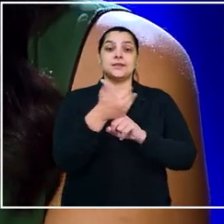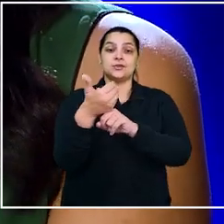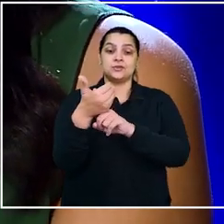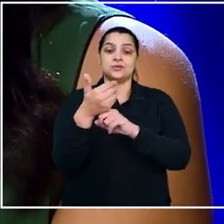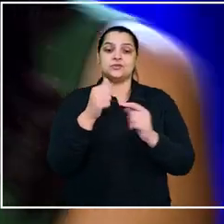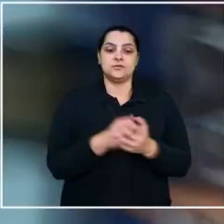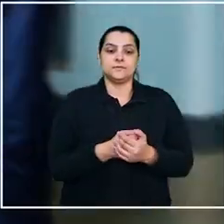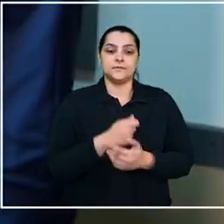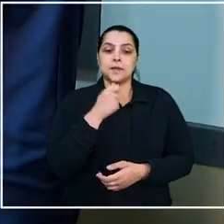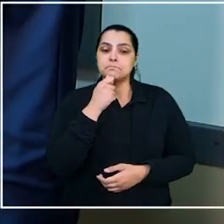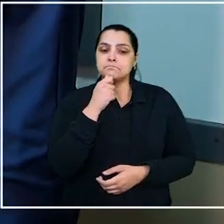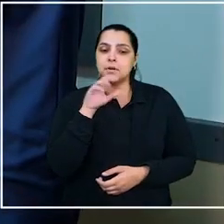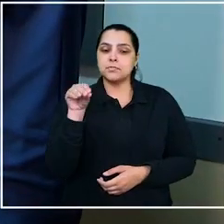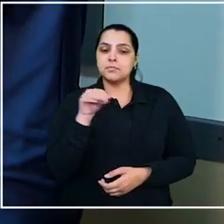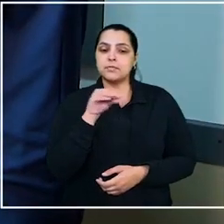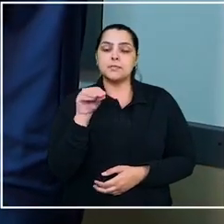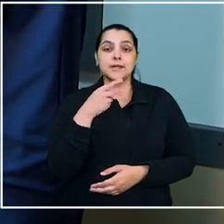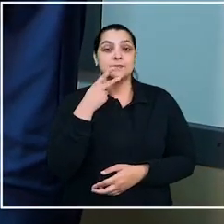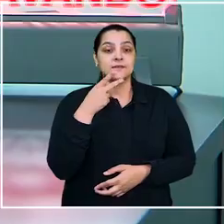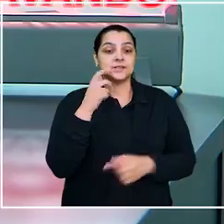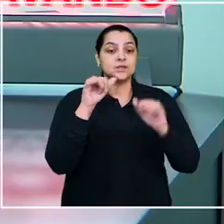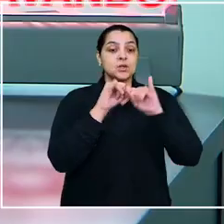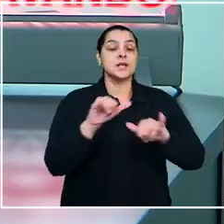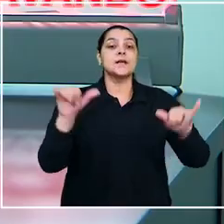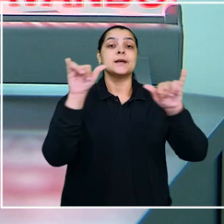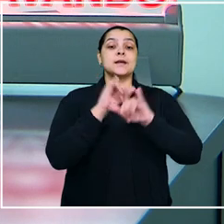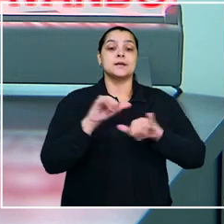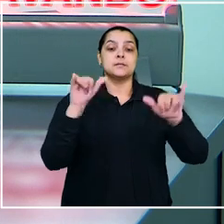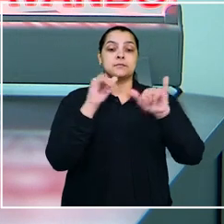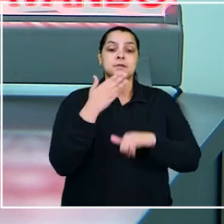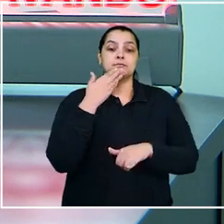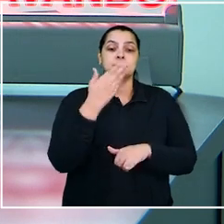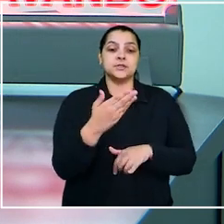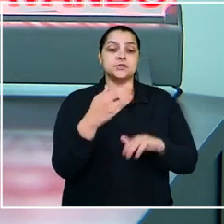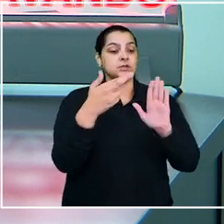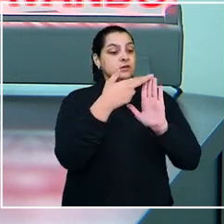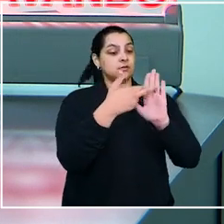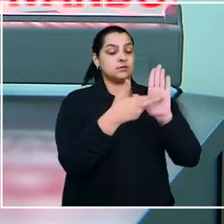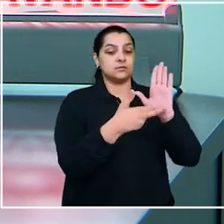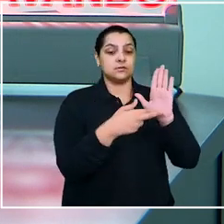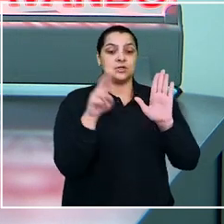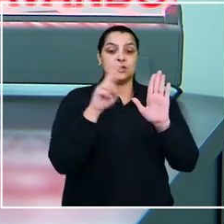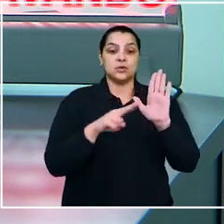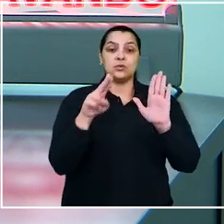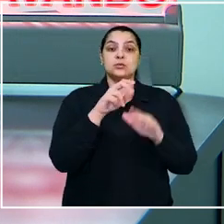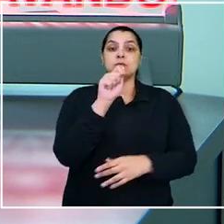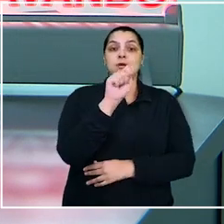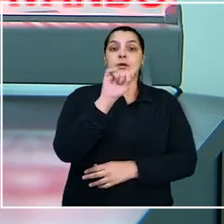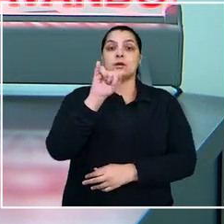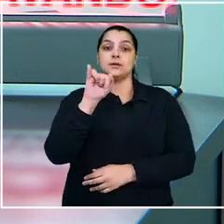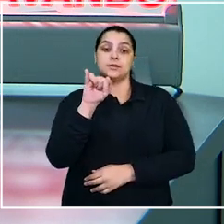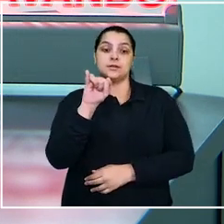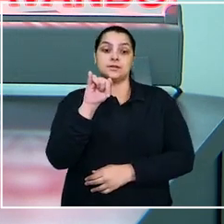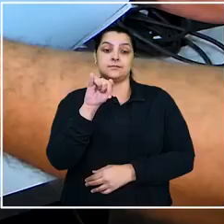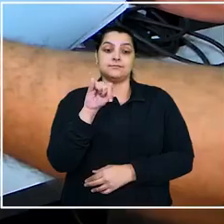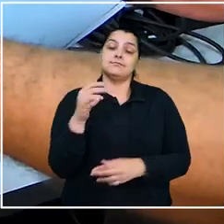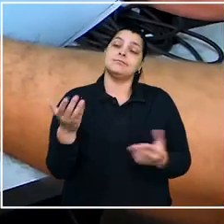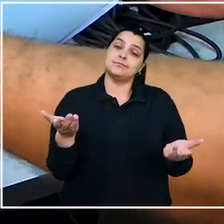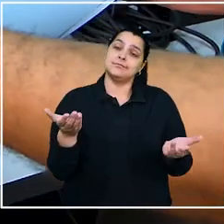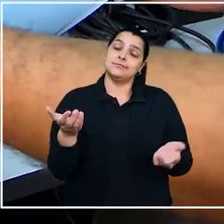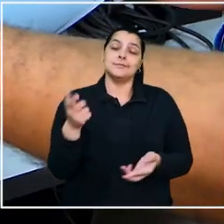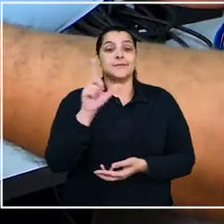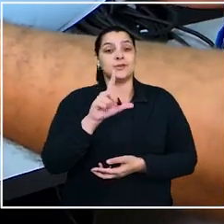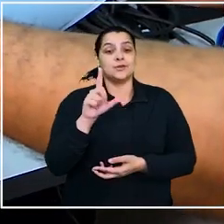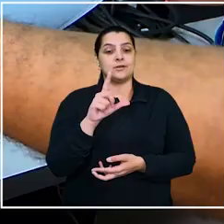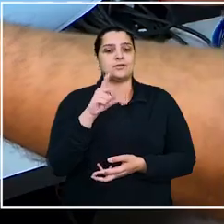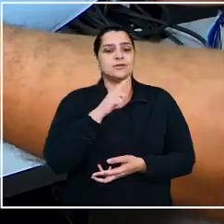tecnologia. Dubladores brasileiros estão fazendo uma campanha para pedir a regulamentação do uso da inteligência artificial, que,